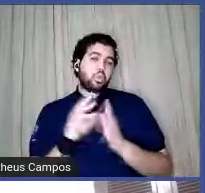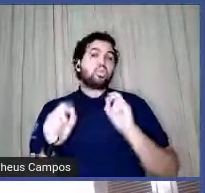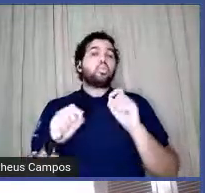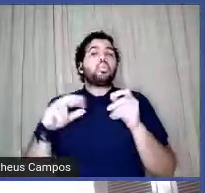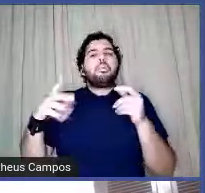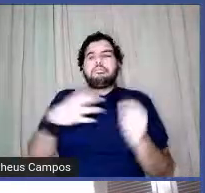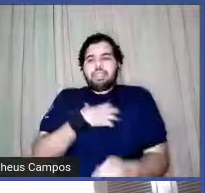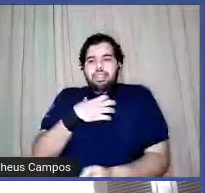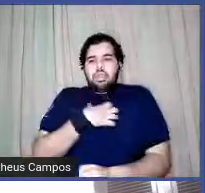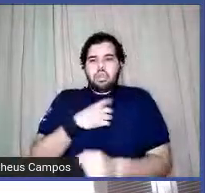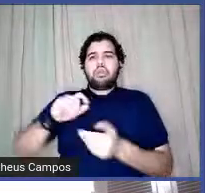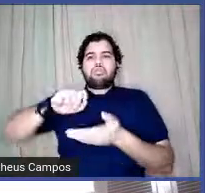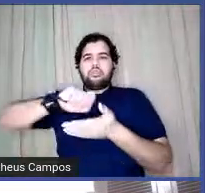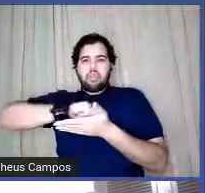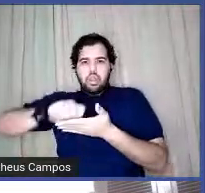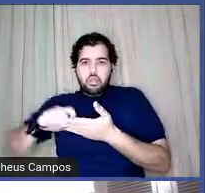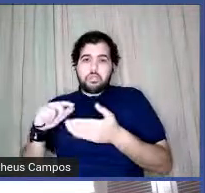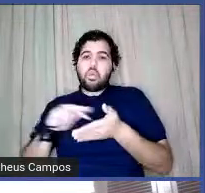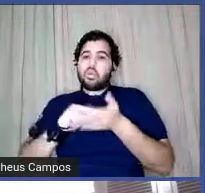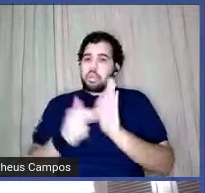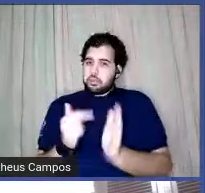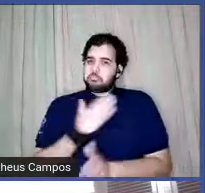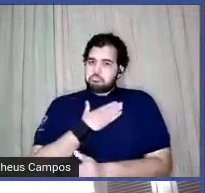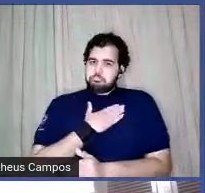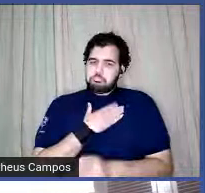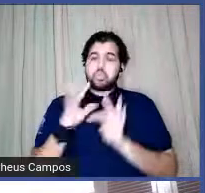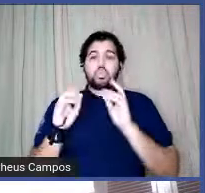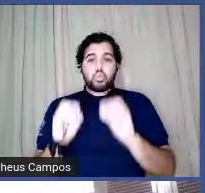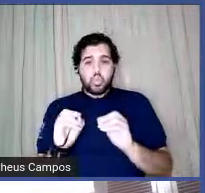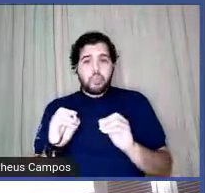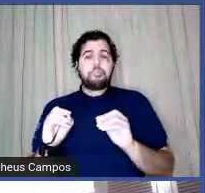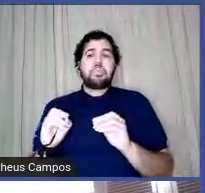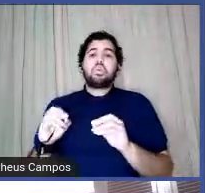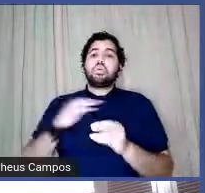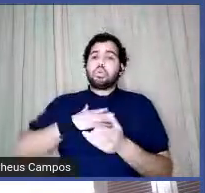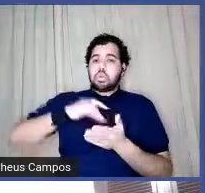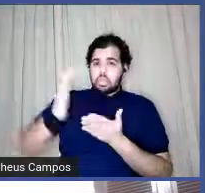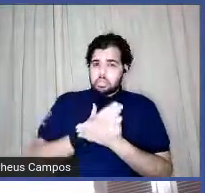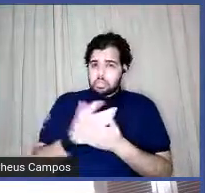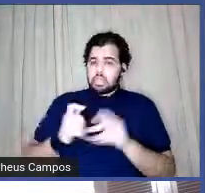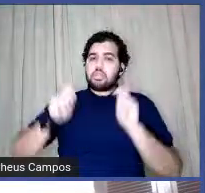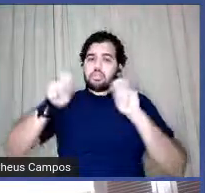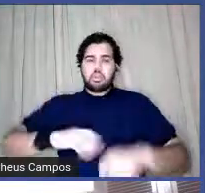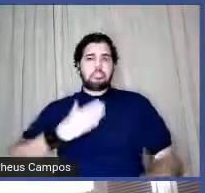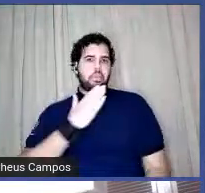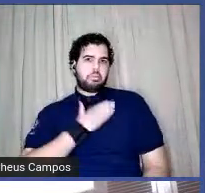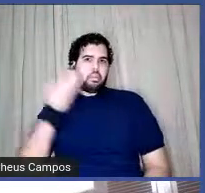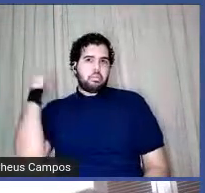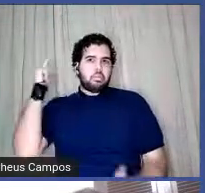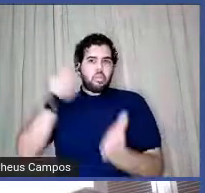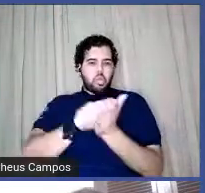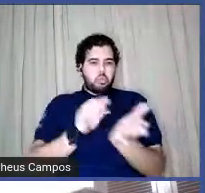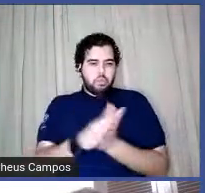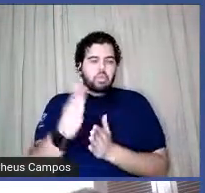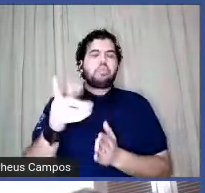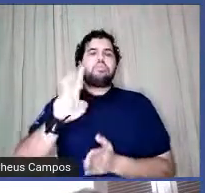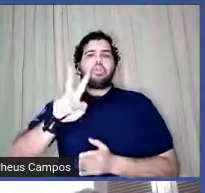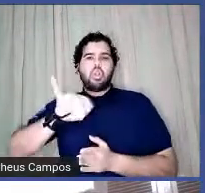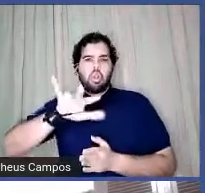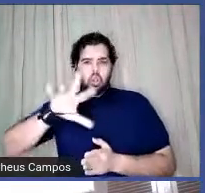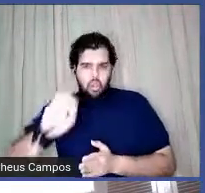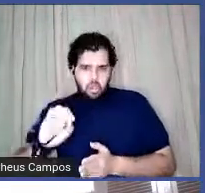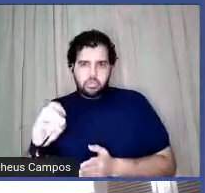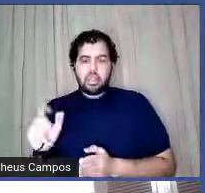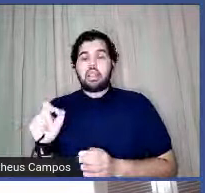pra mim e do que esse livro tem possibilitado pra mim porque quando eu publiquei vestígios eu comecei a me